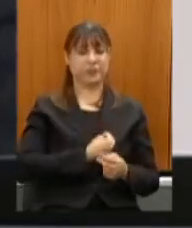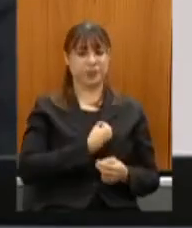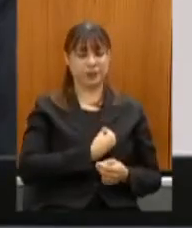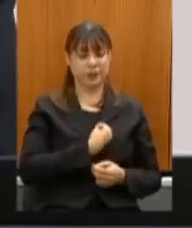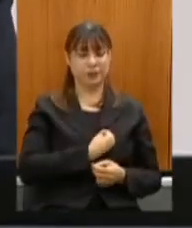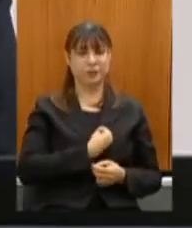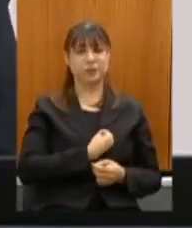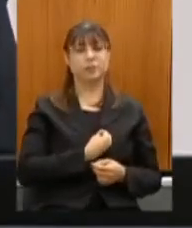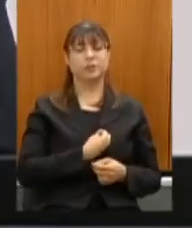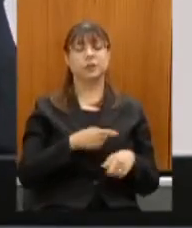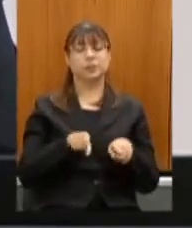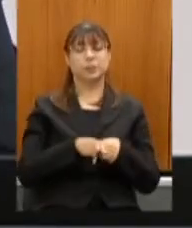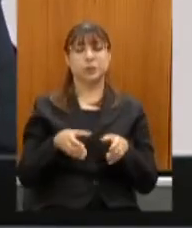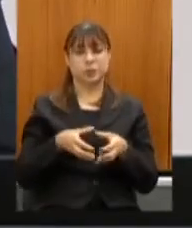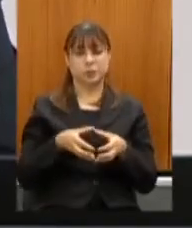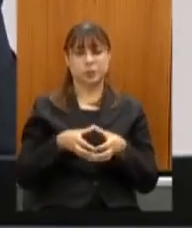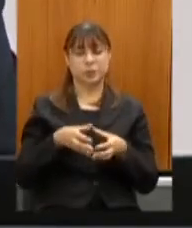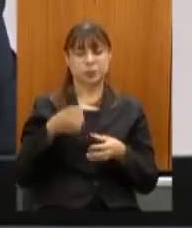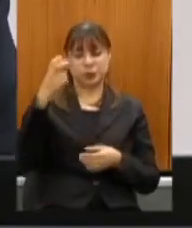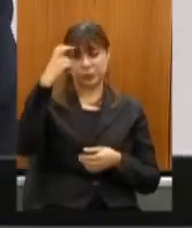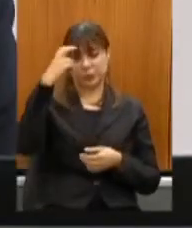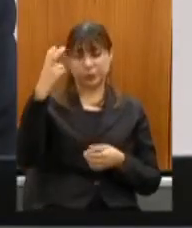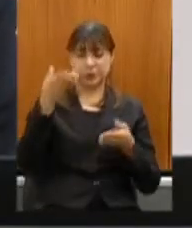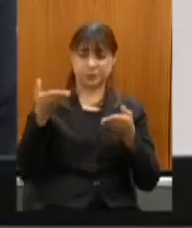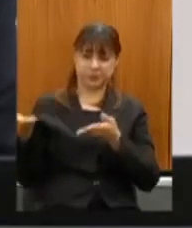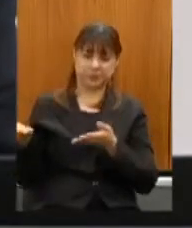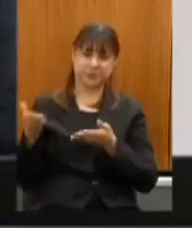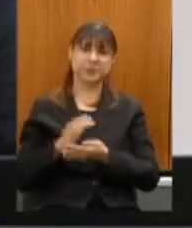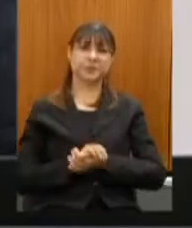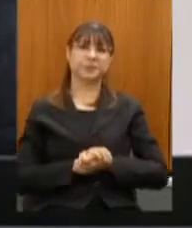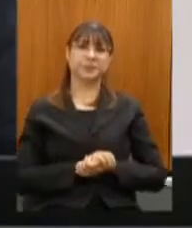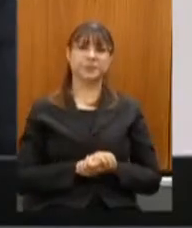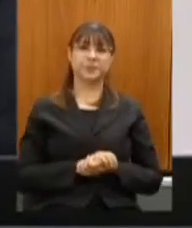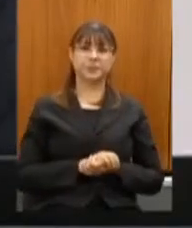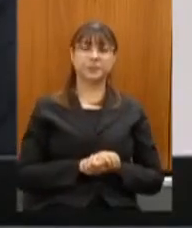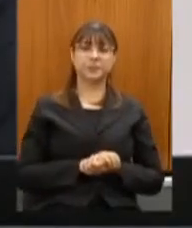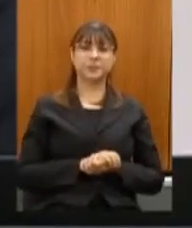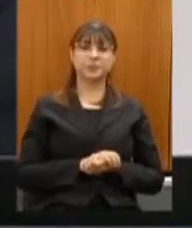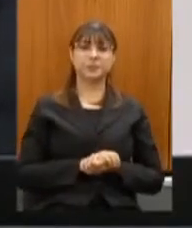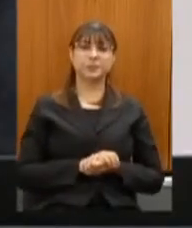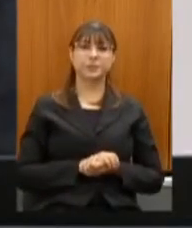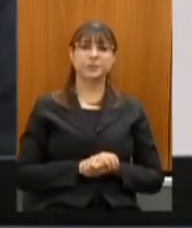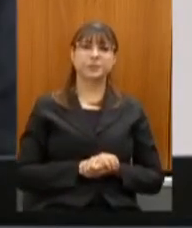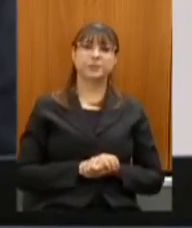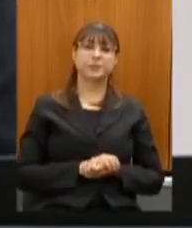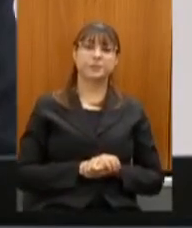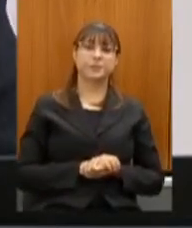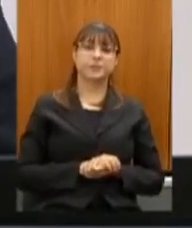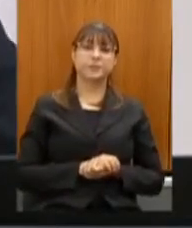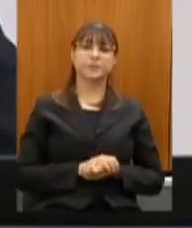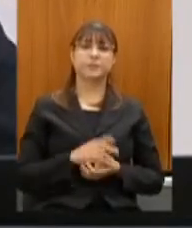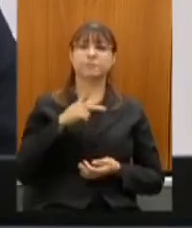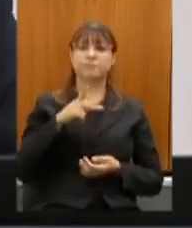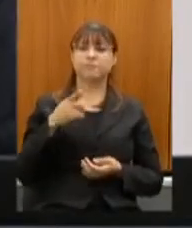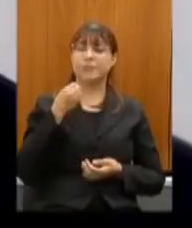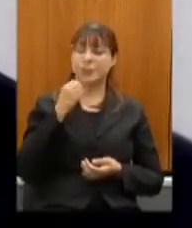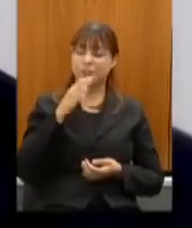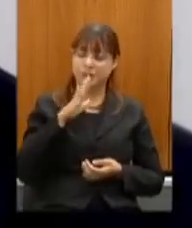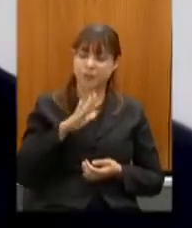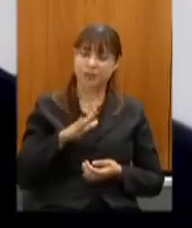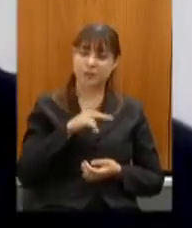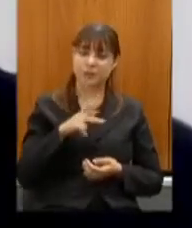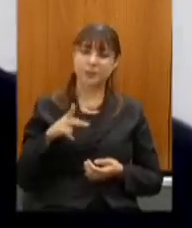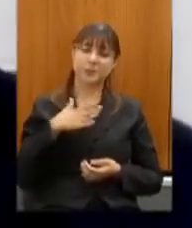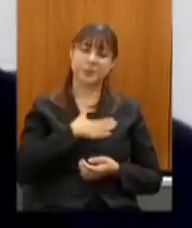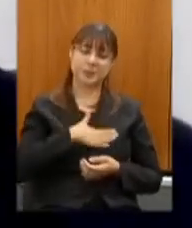efetivo também da comissão de cultura é com você Mauro senhor presidente muito boa tarde senhor presidente